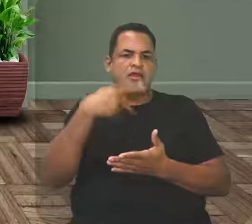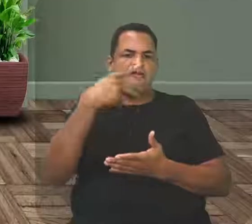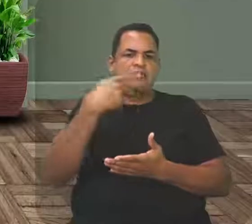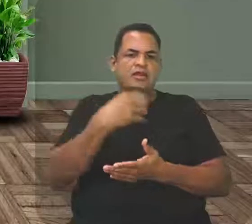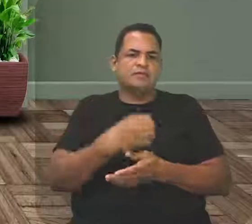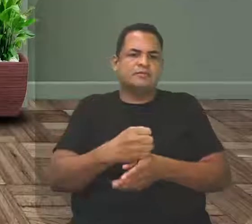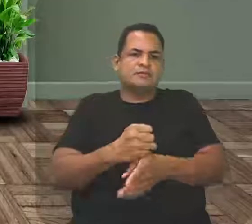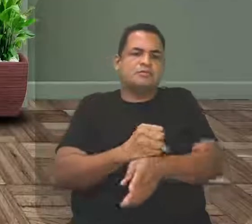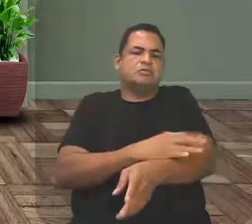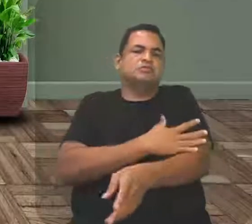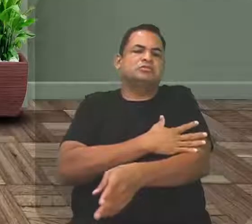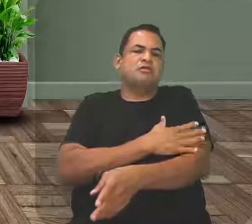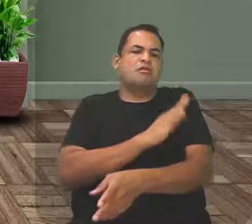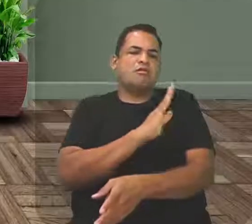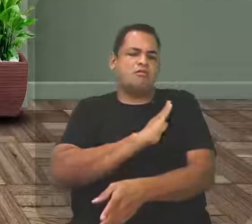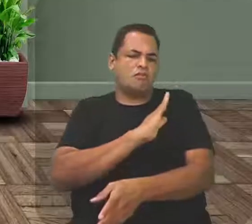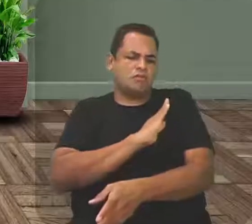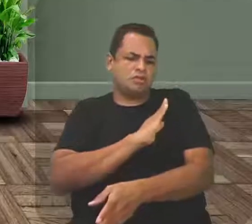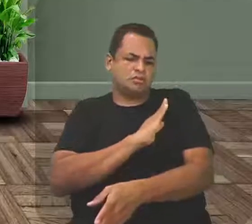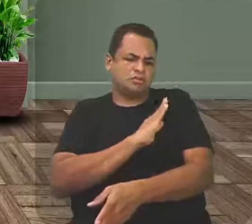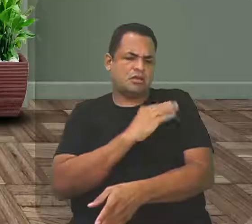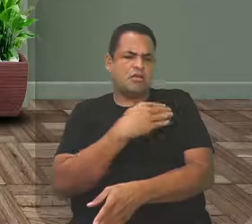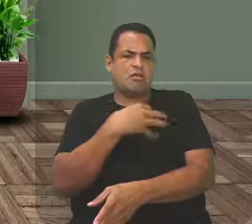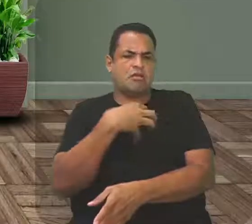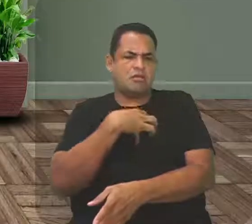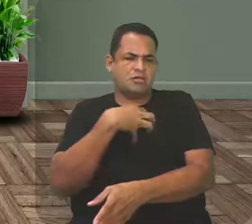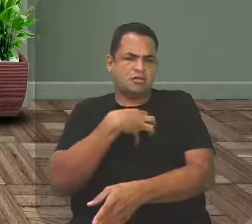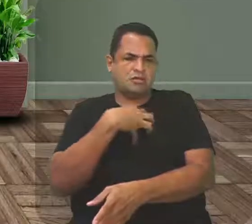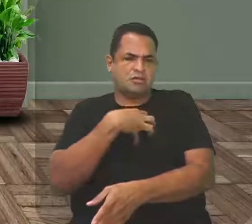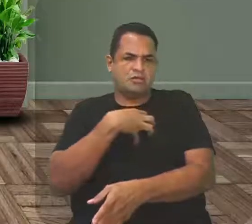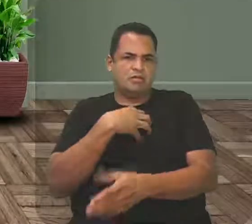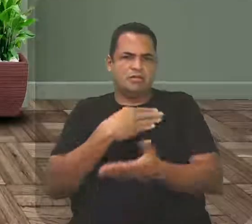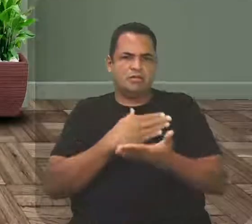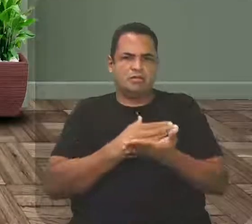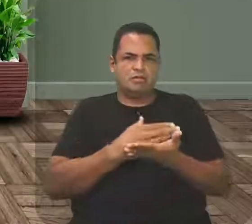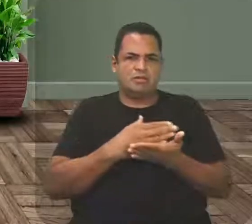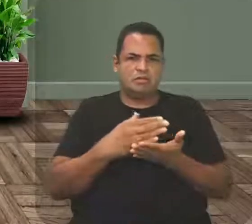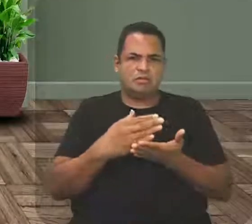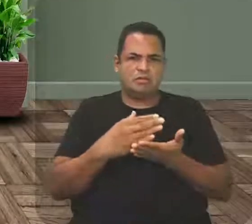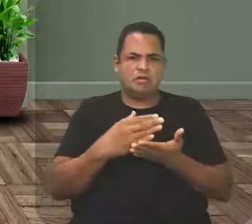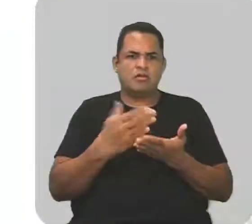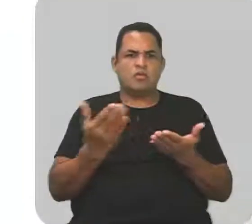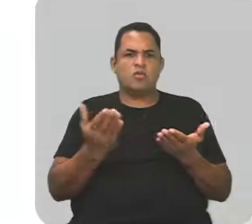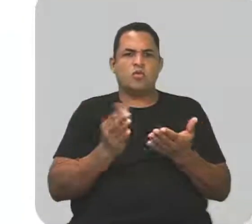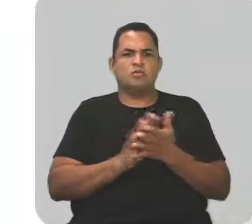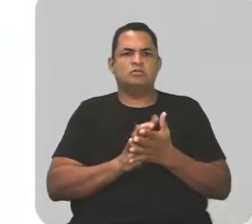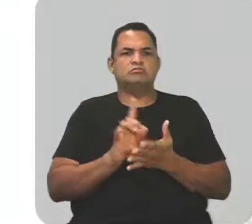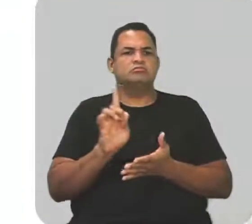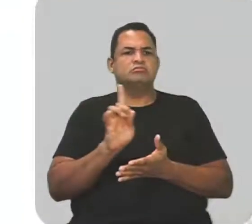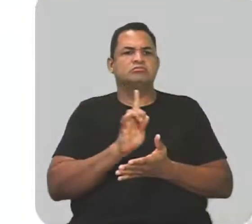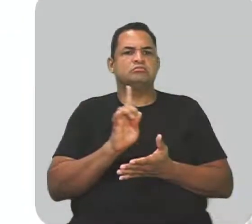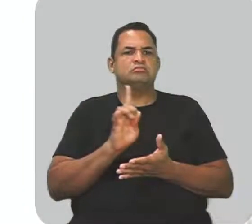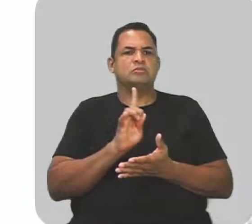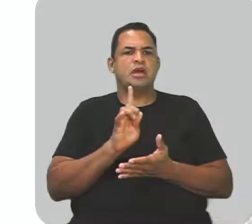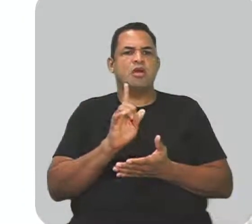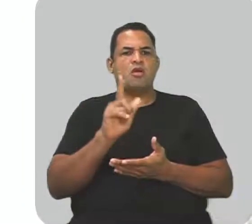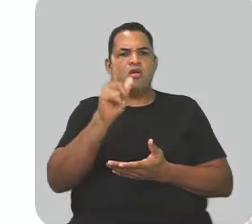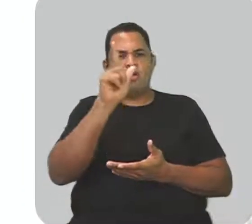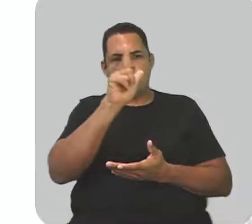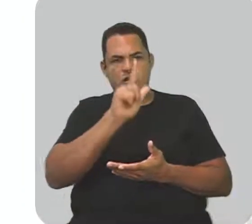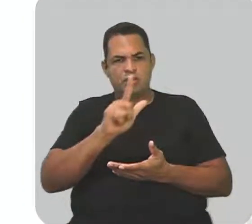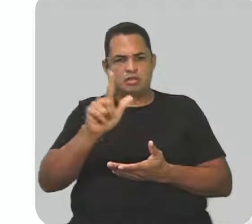do coração. Tá? E dessa maneira, nós vamos avançando ainda. Vamos falar agora do texto não literário.